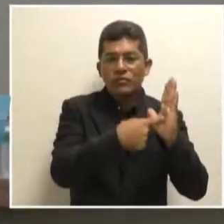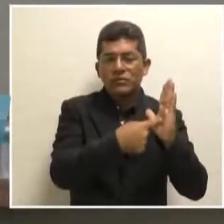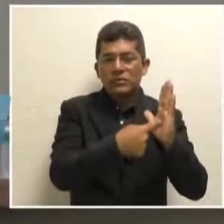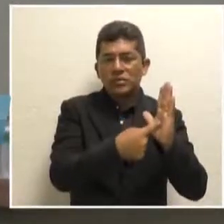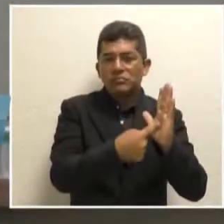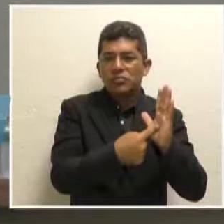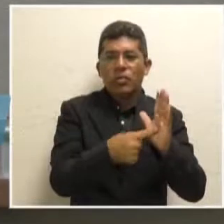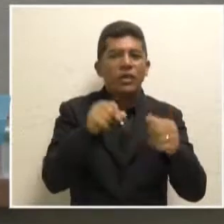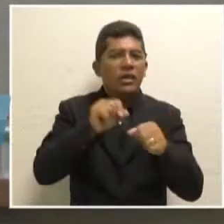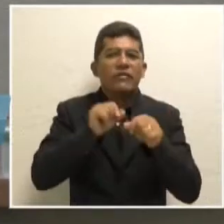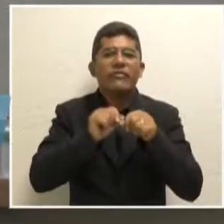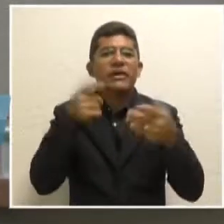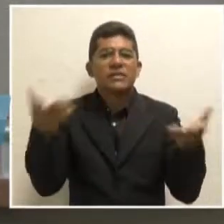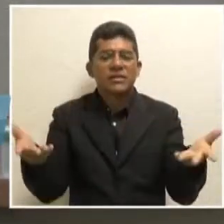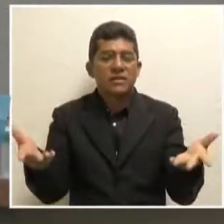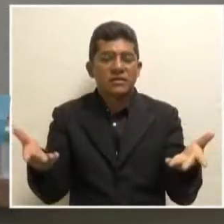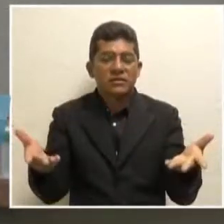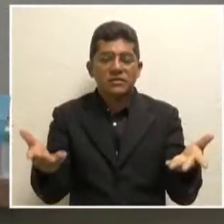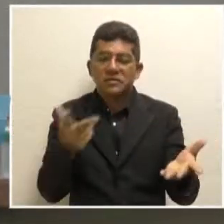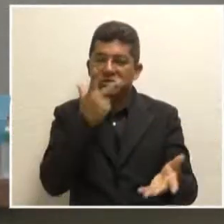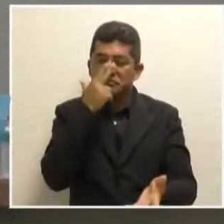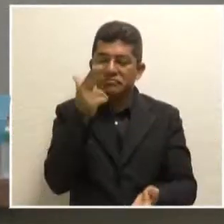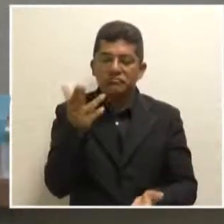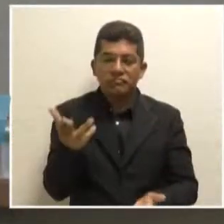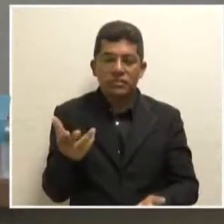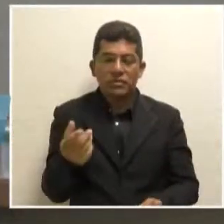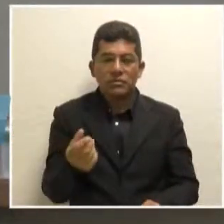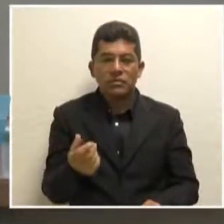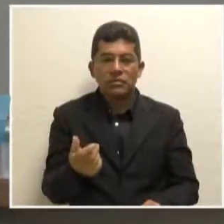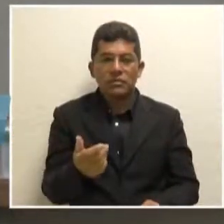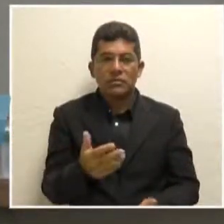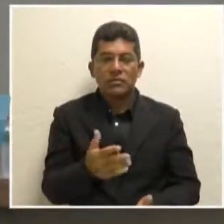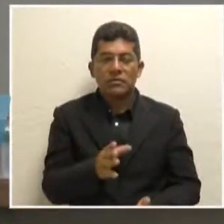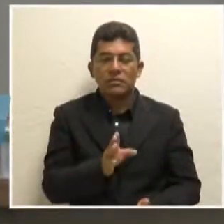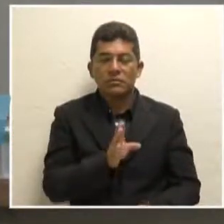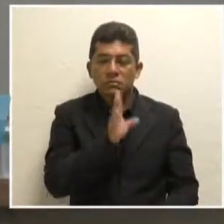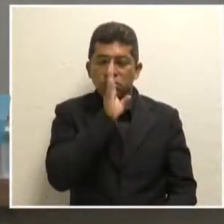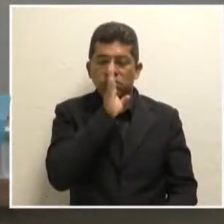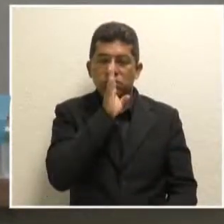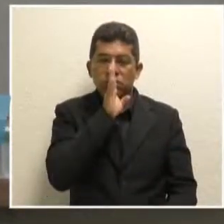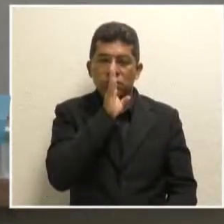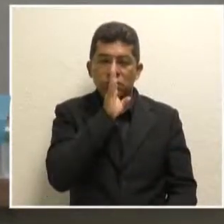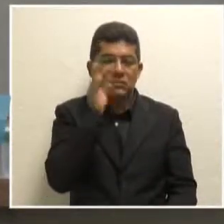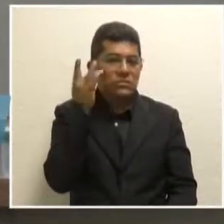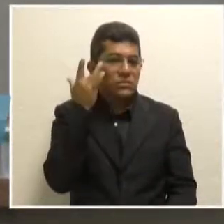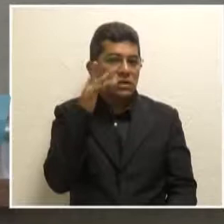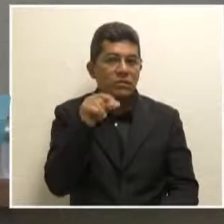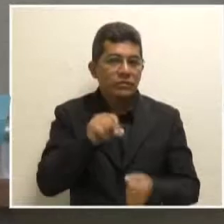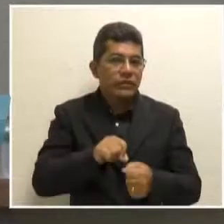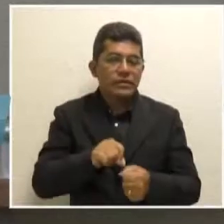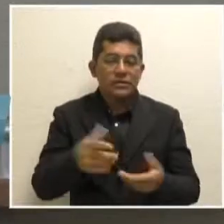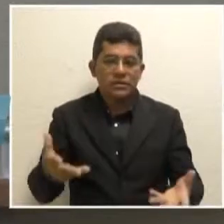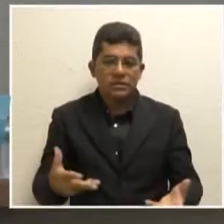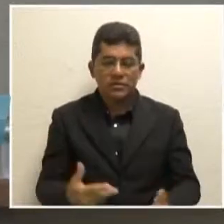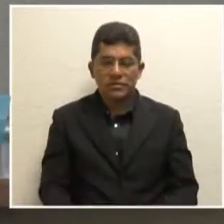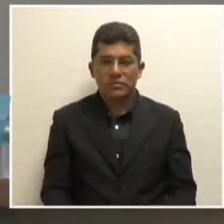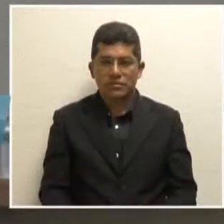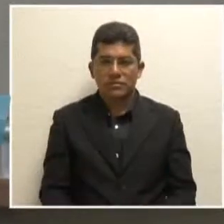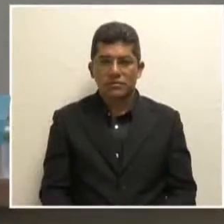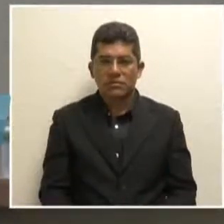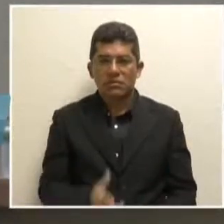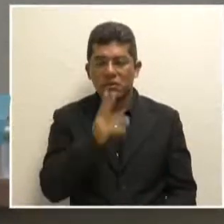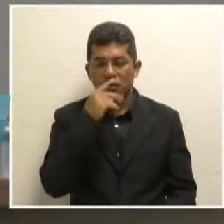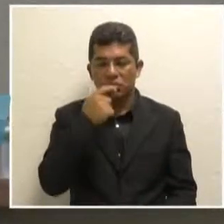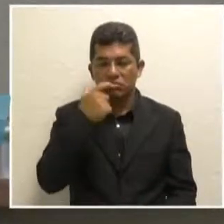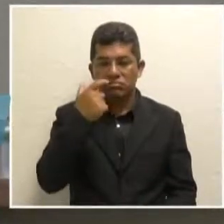alcançar. você fica numa queda livre. Você fica caindo.